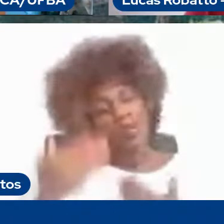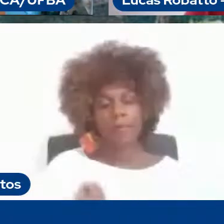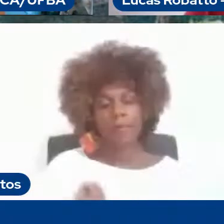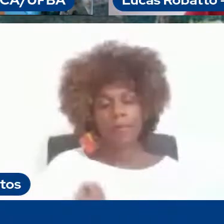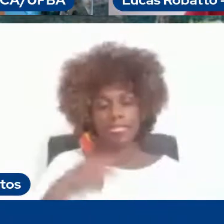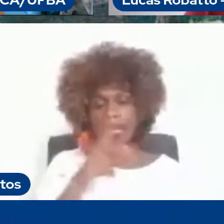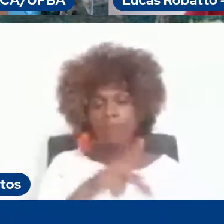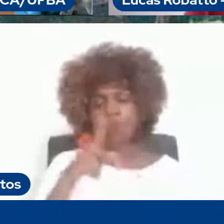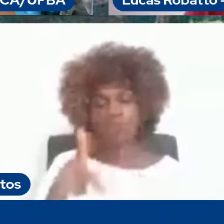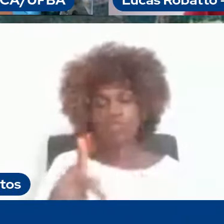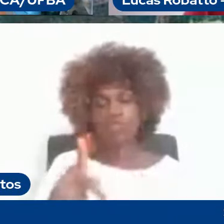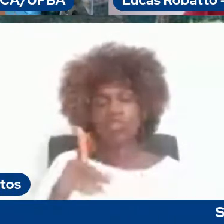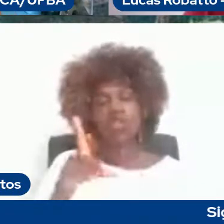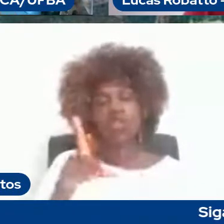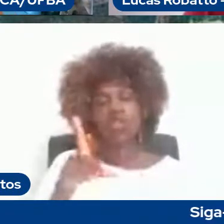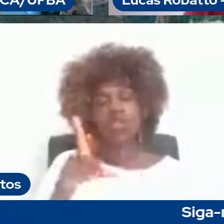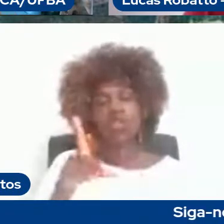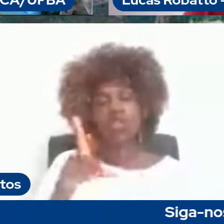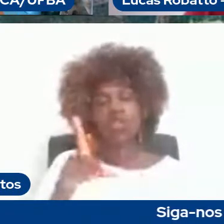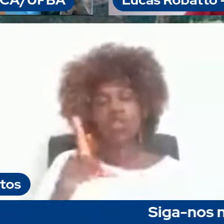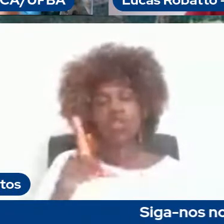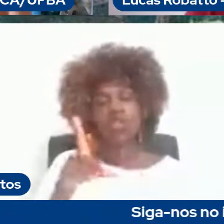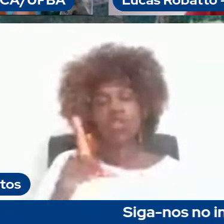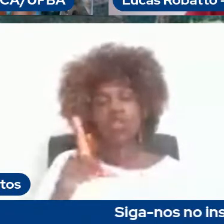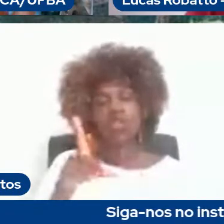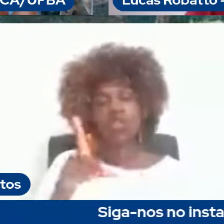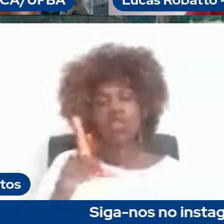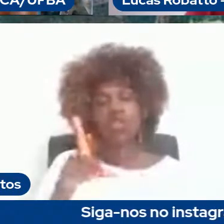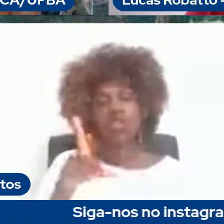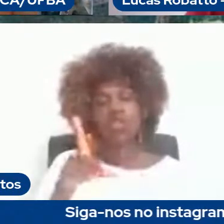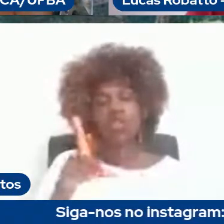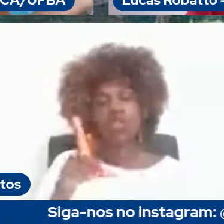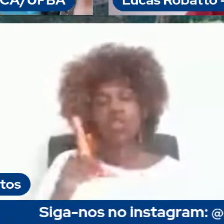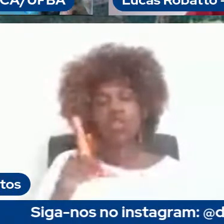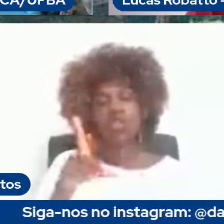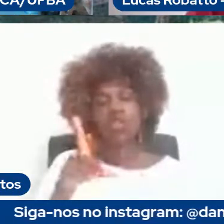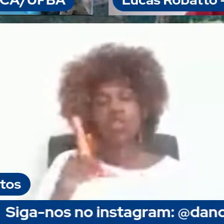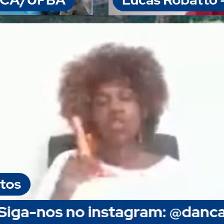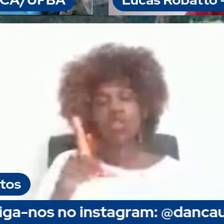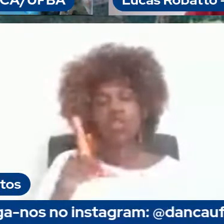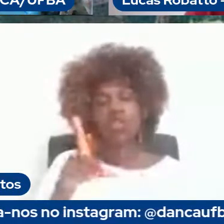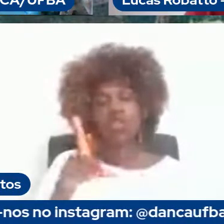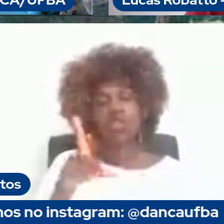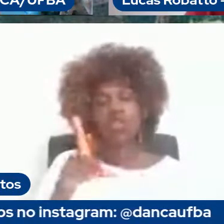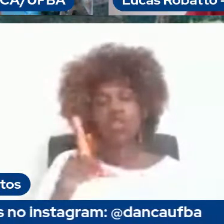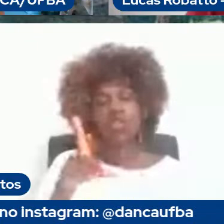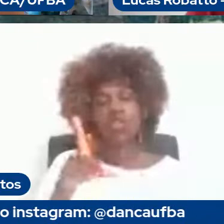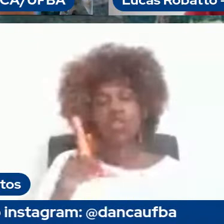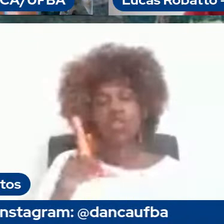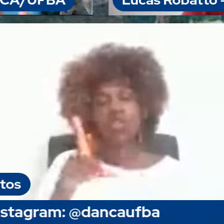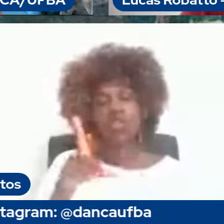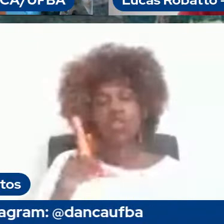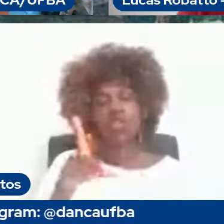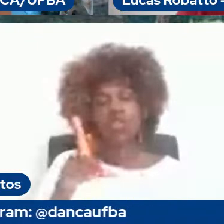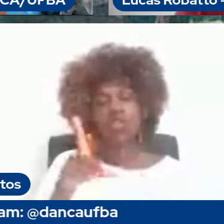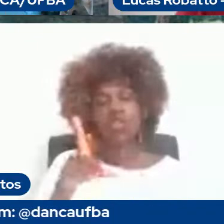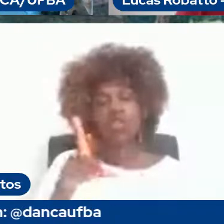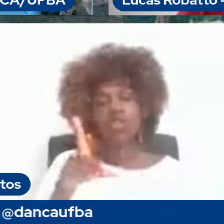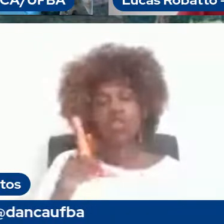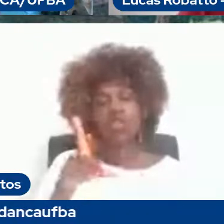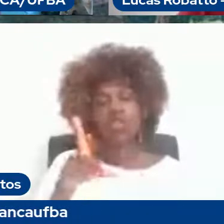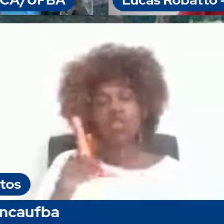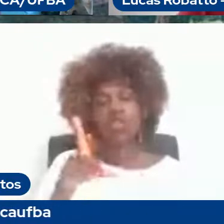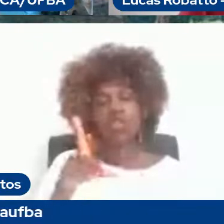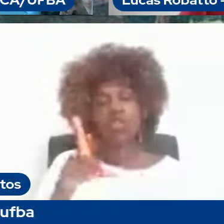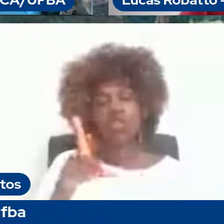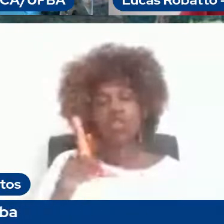dois temas assim incríveis muito foi muito especial você tão tão diverso Lucas muito obrigada e eu queria então vamos